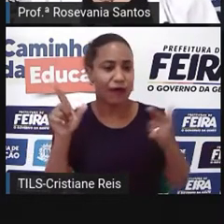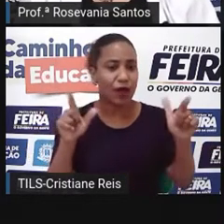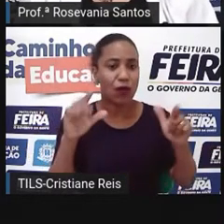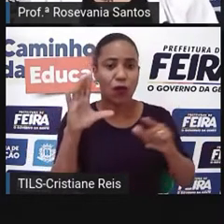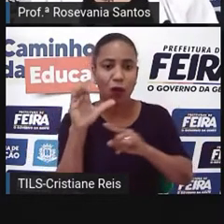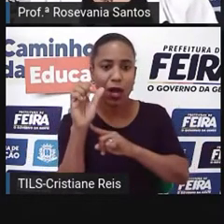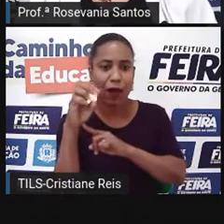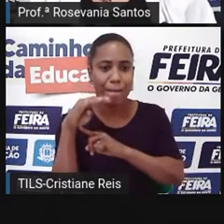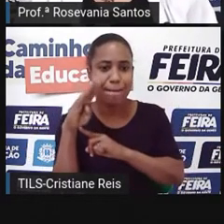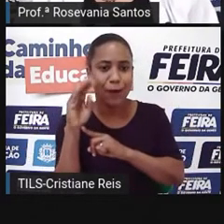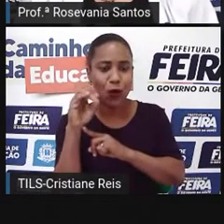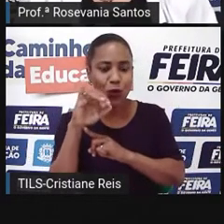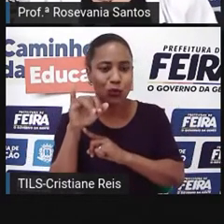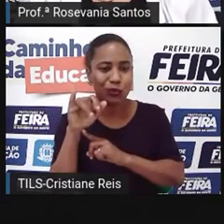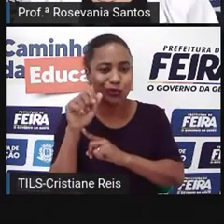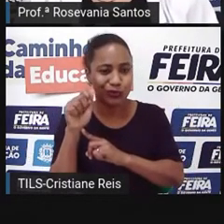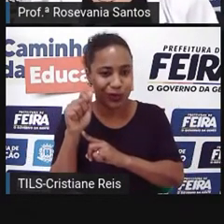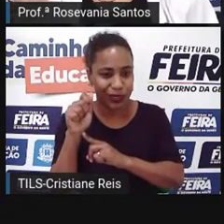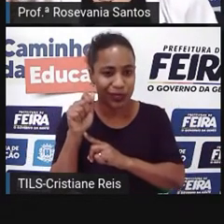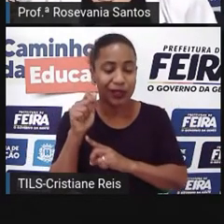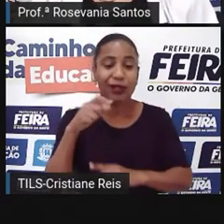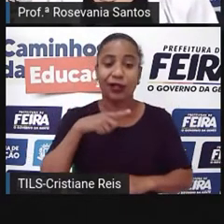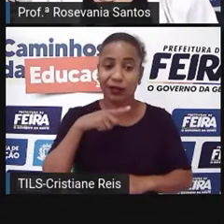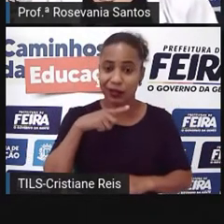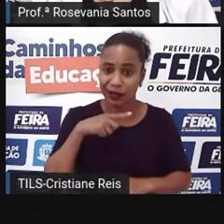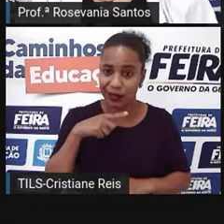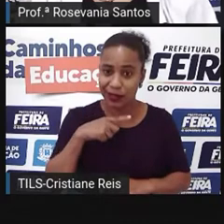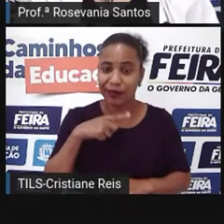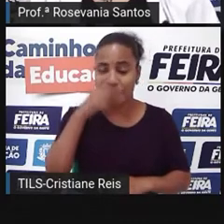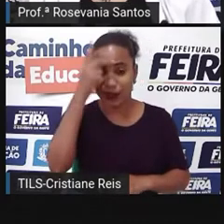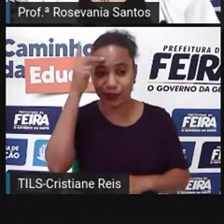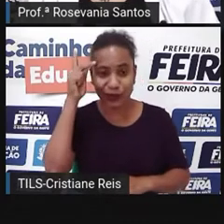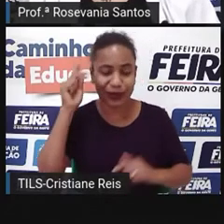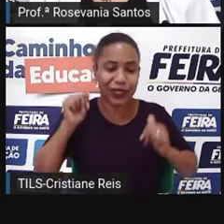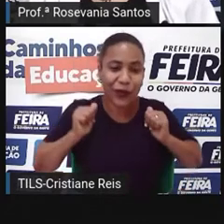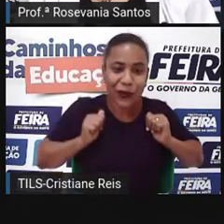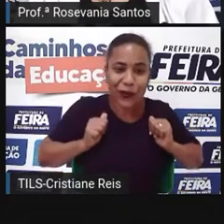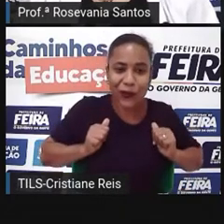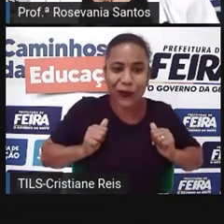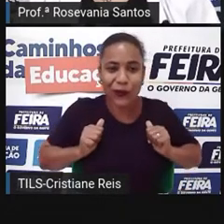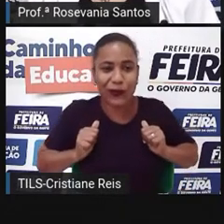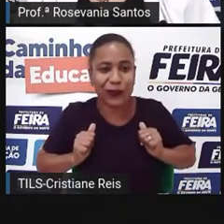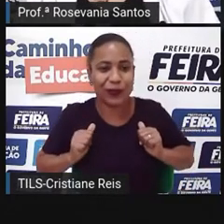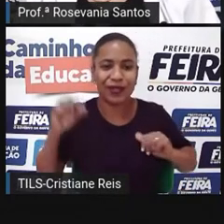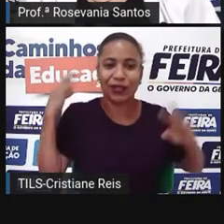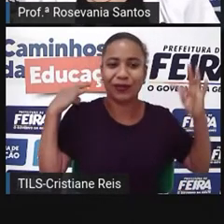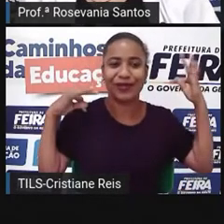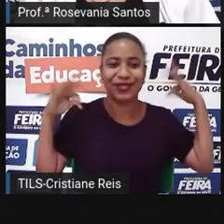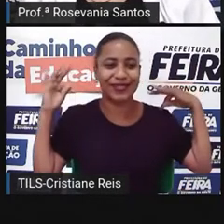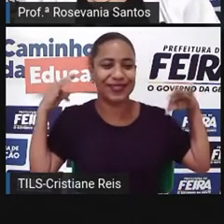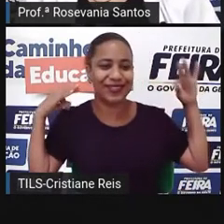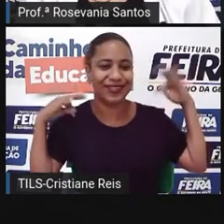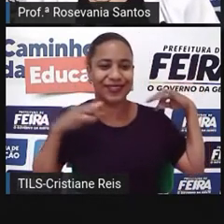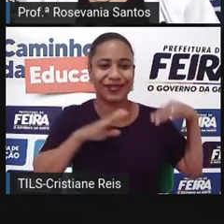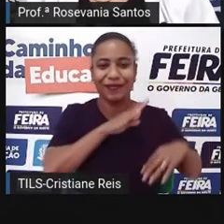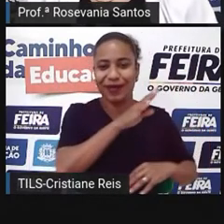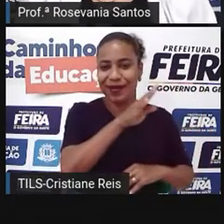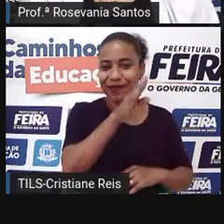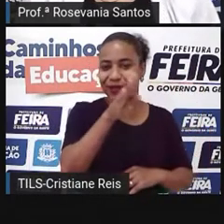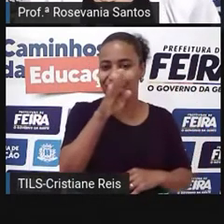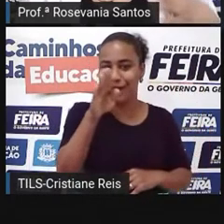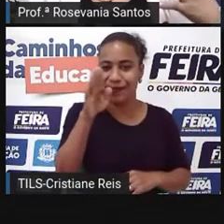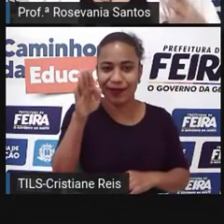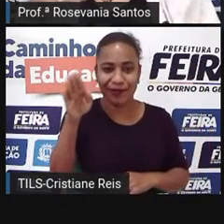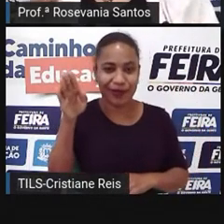natural aí, principalmente para as pessoas que são mais aventureiras. O Vietnã, que tem essas paisagens bonitas, mas em